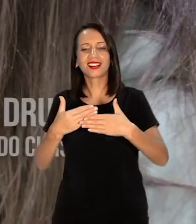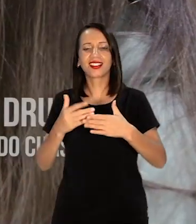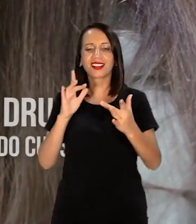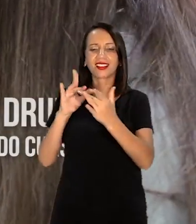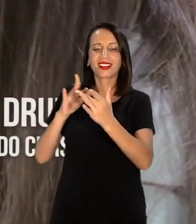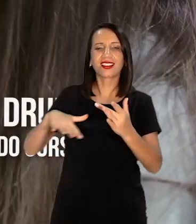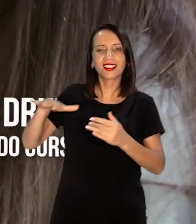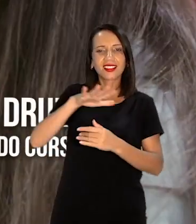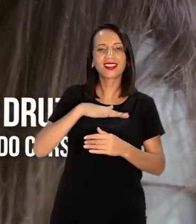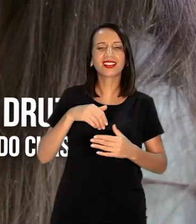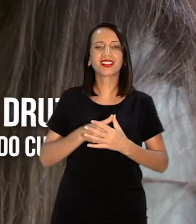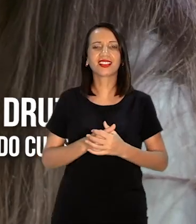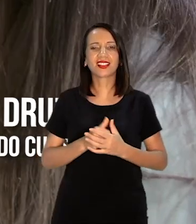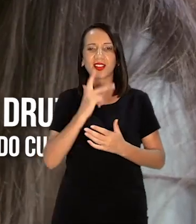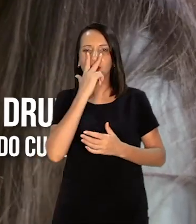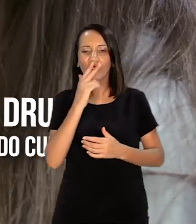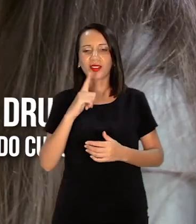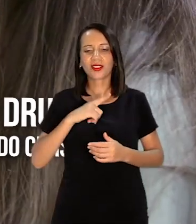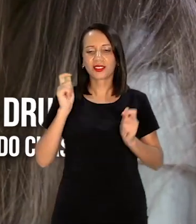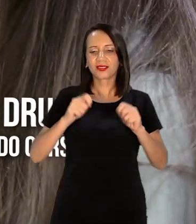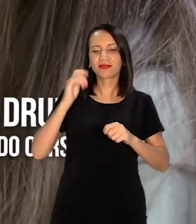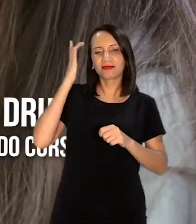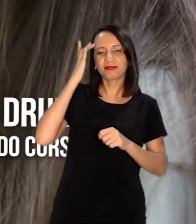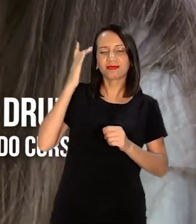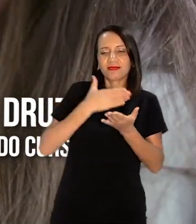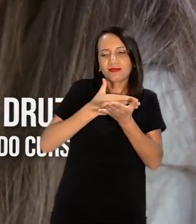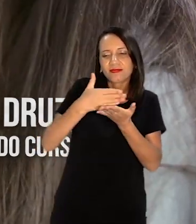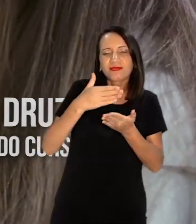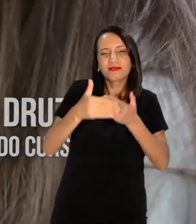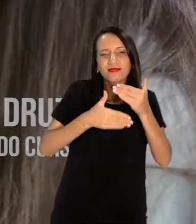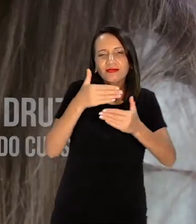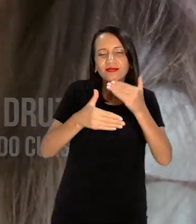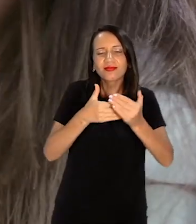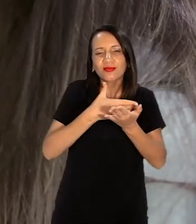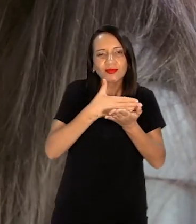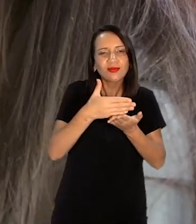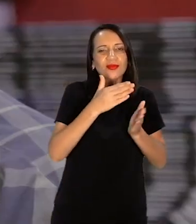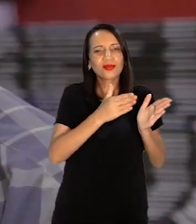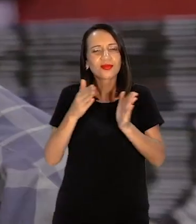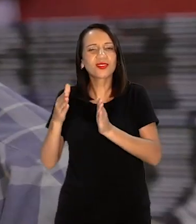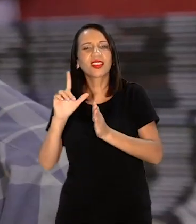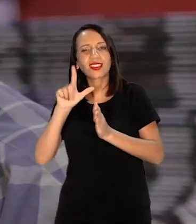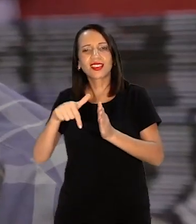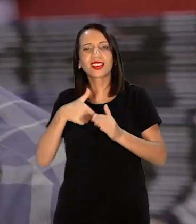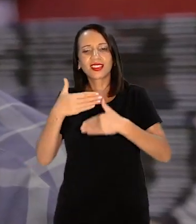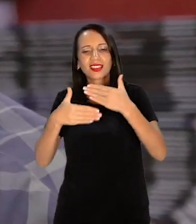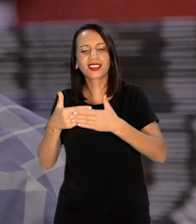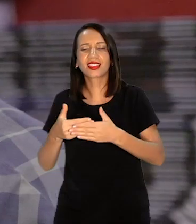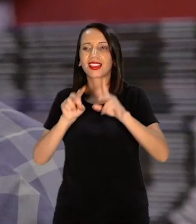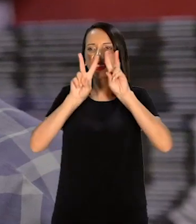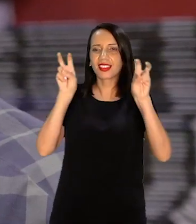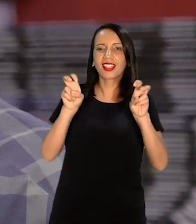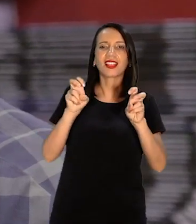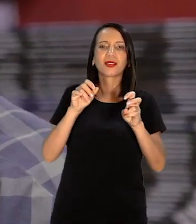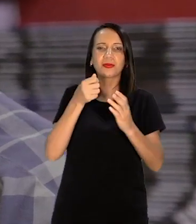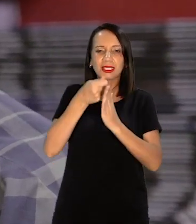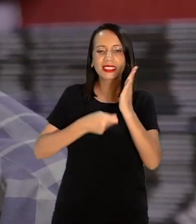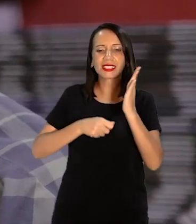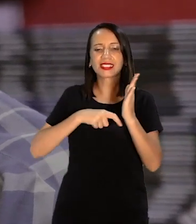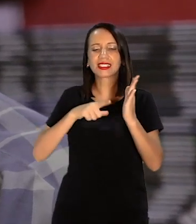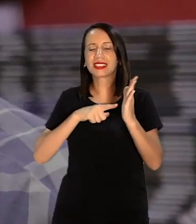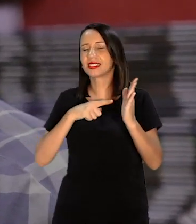Laís Drusian Eu demorei bem na introdução Mas depois que comecei a introdução Foi de boa A questão de fugir do tema também Que era a minha maior